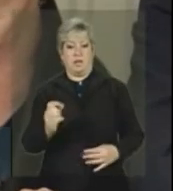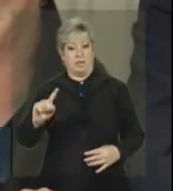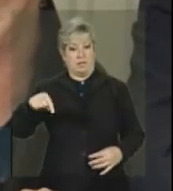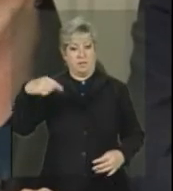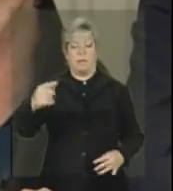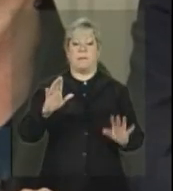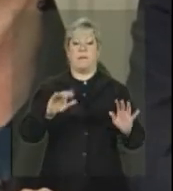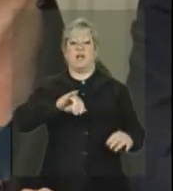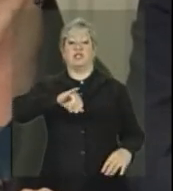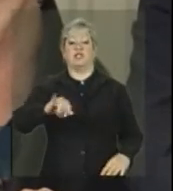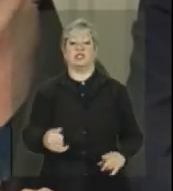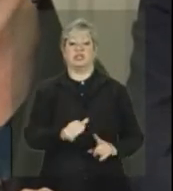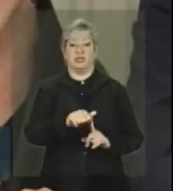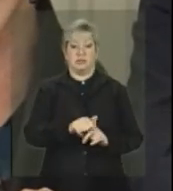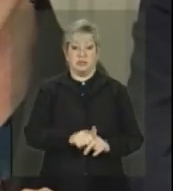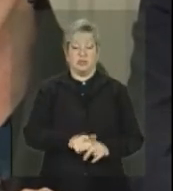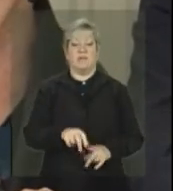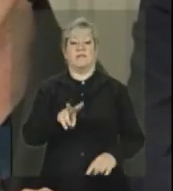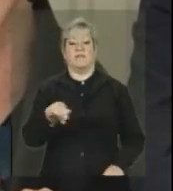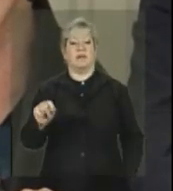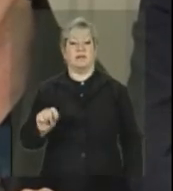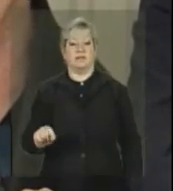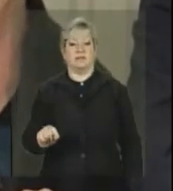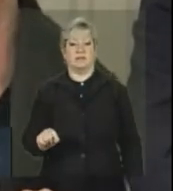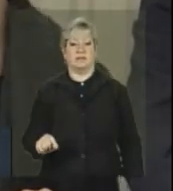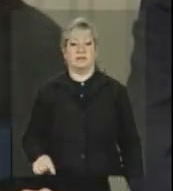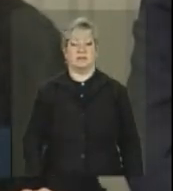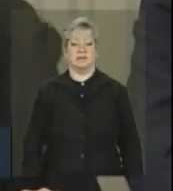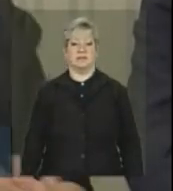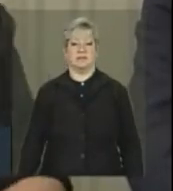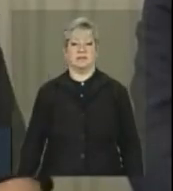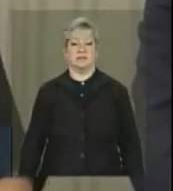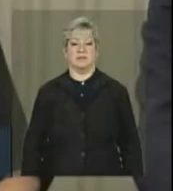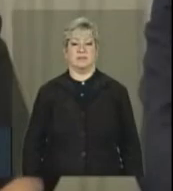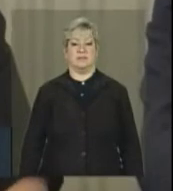janeiro, serão...